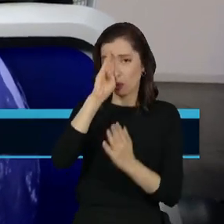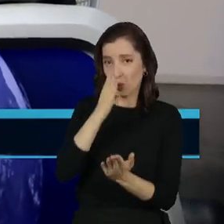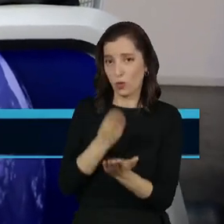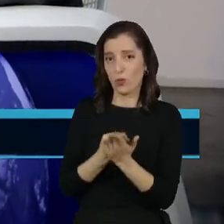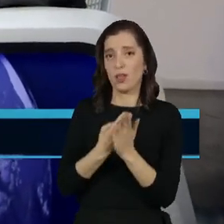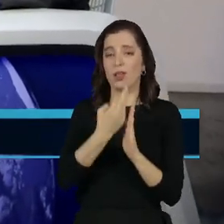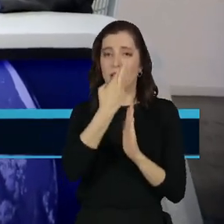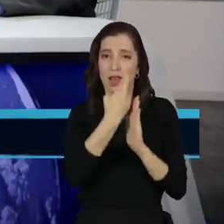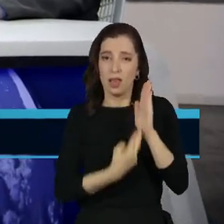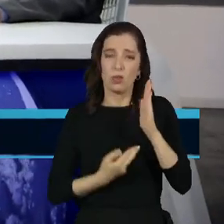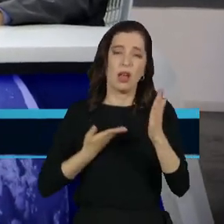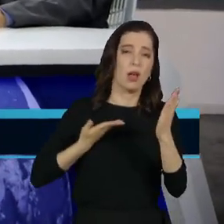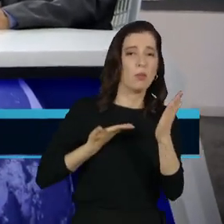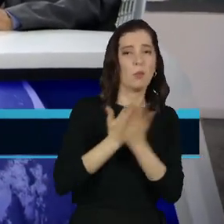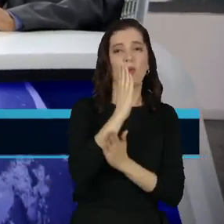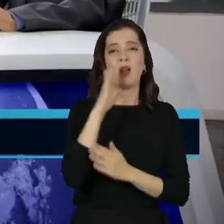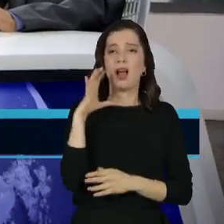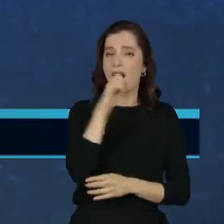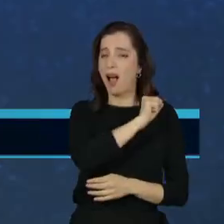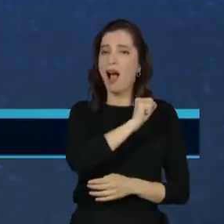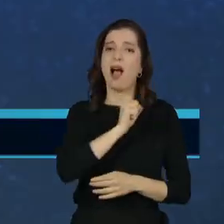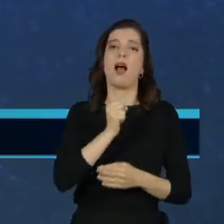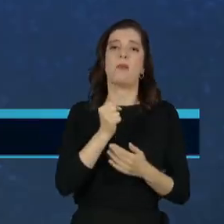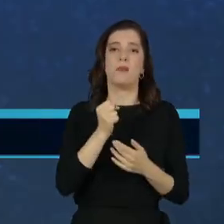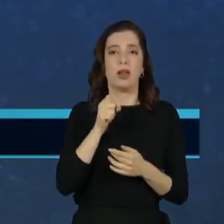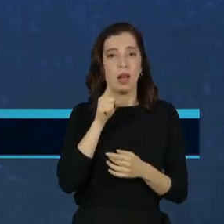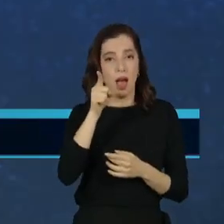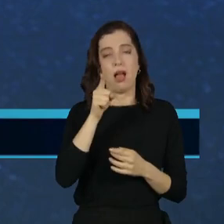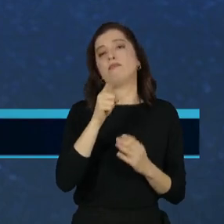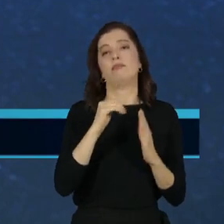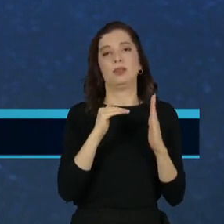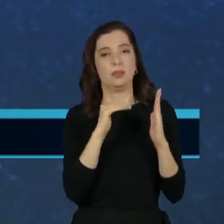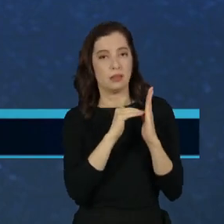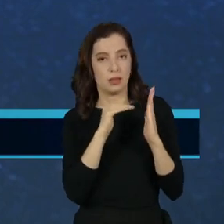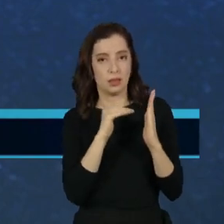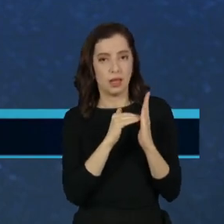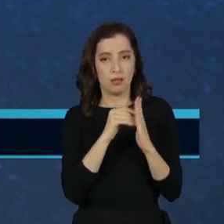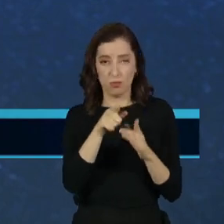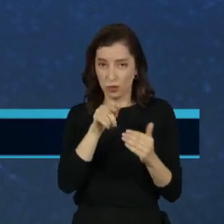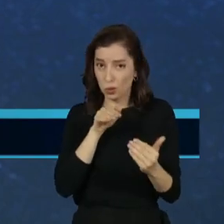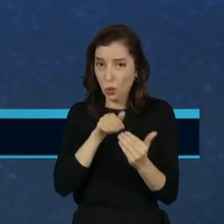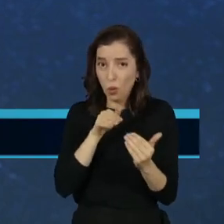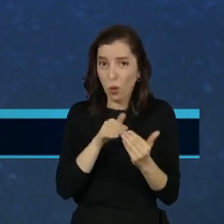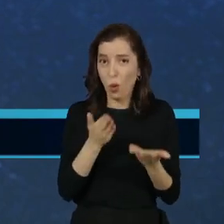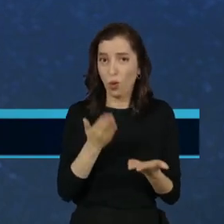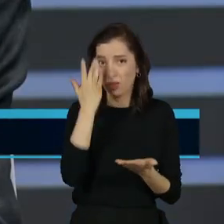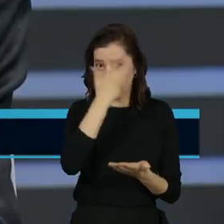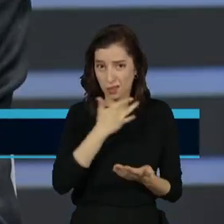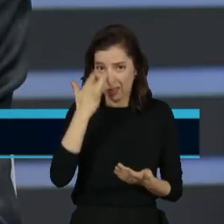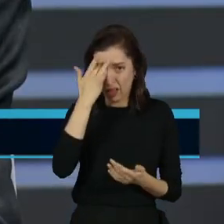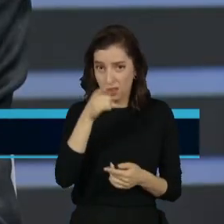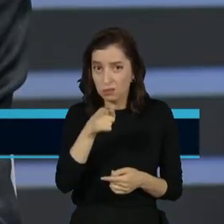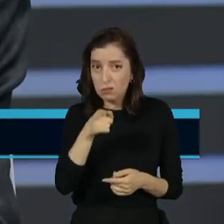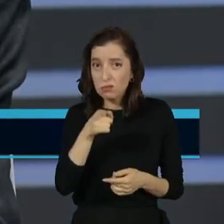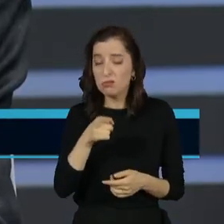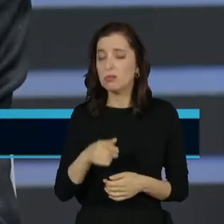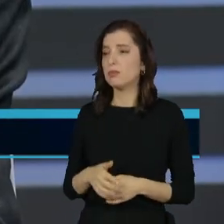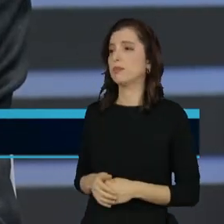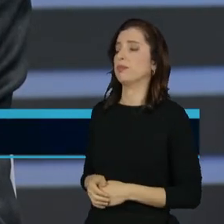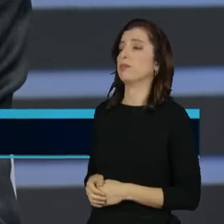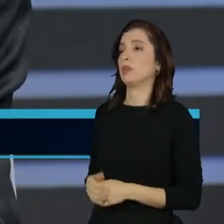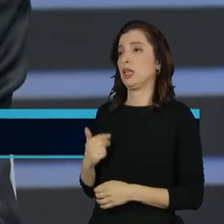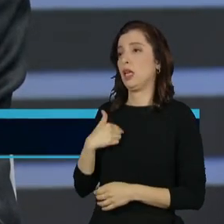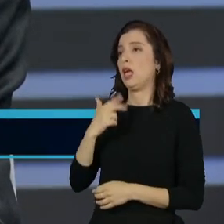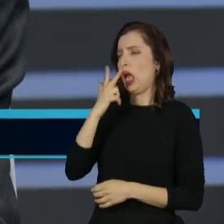com folga no Senado. Você mantém o mesmo otimismo do ministro, doutor Ayrton? Eu acho que sim. Eu acho que